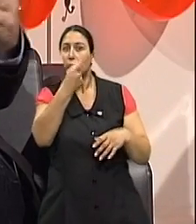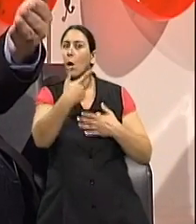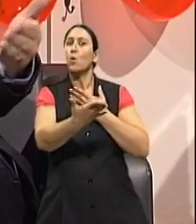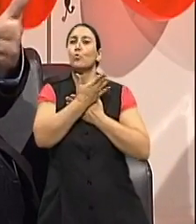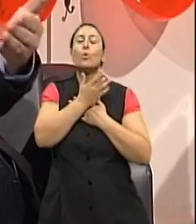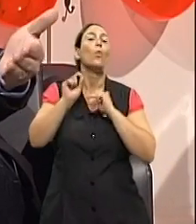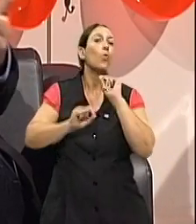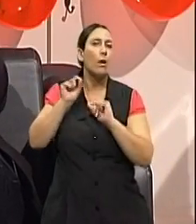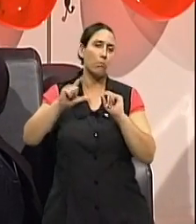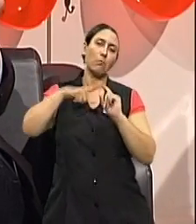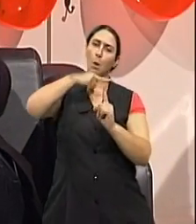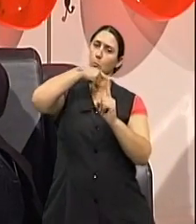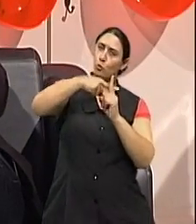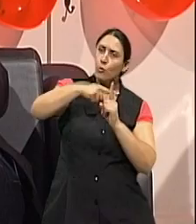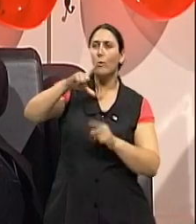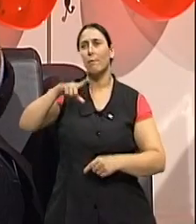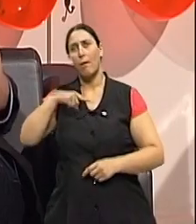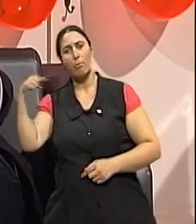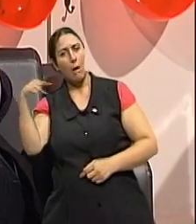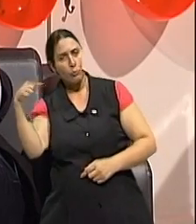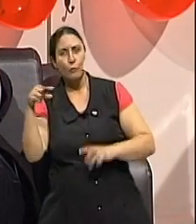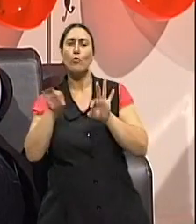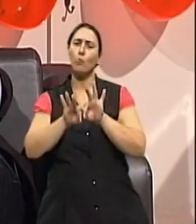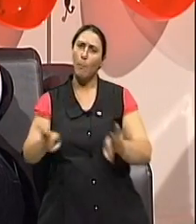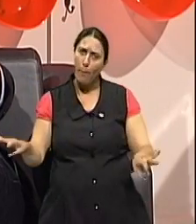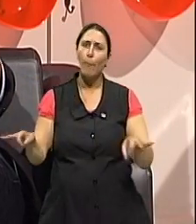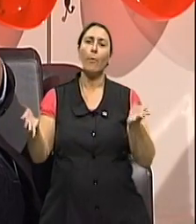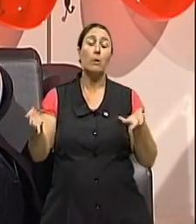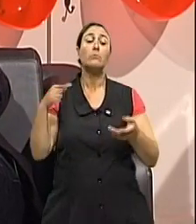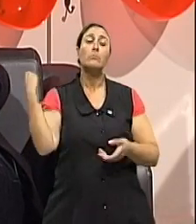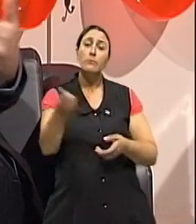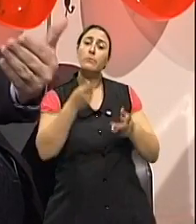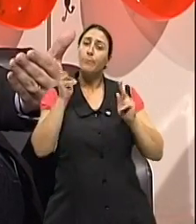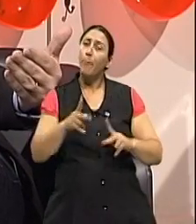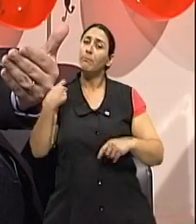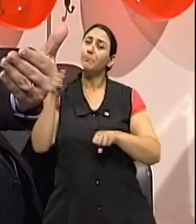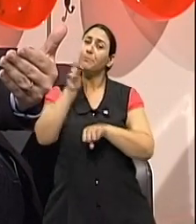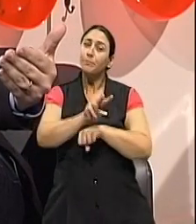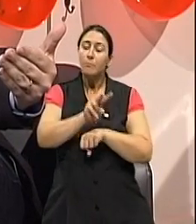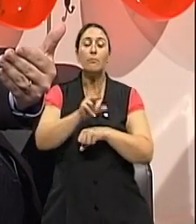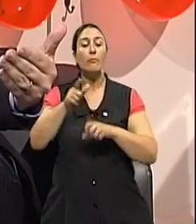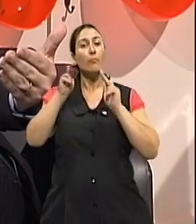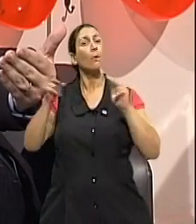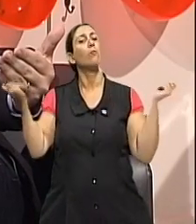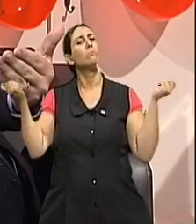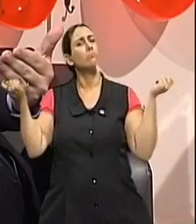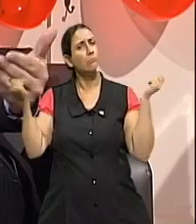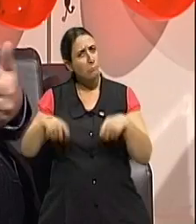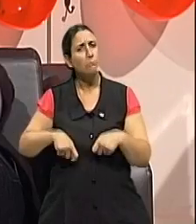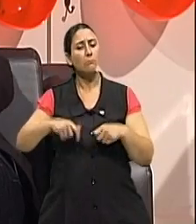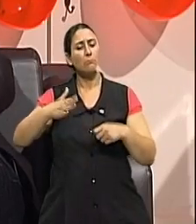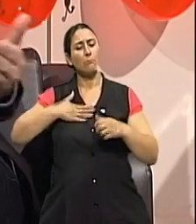os pontos positivos, os pontos negativos, muitas vezes é um investimento, né? E isso tem que ser encarado como uma